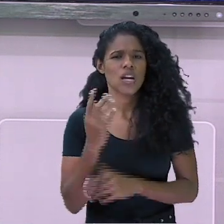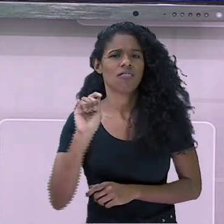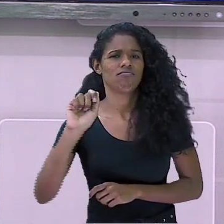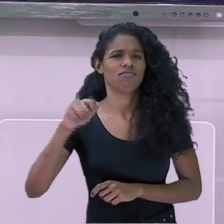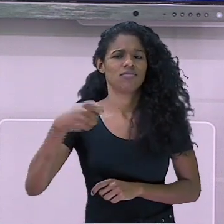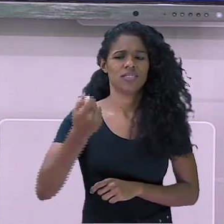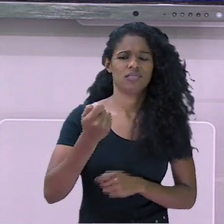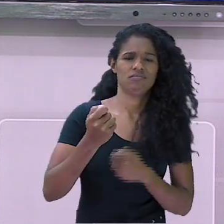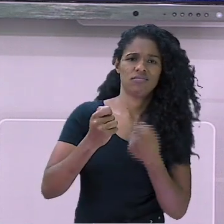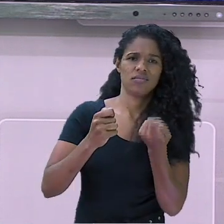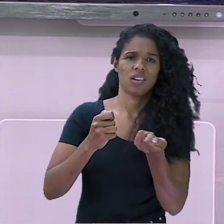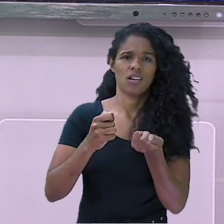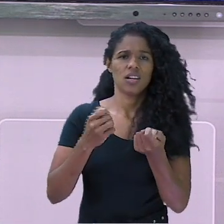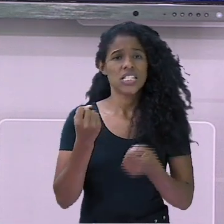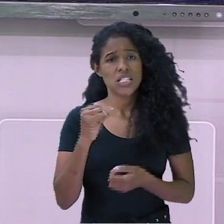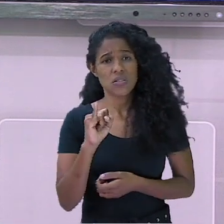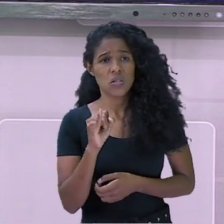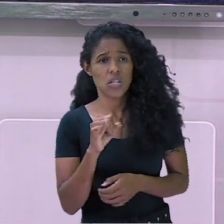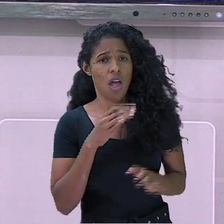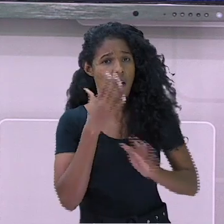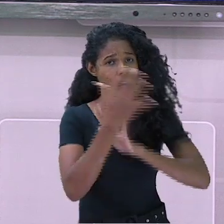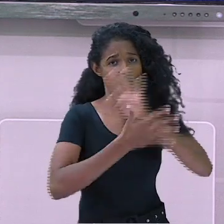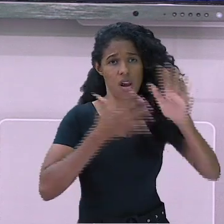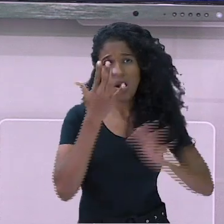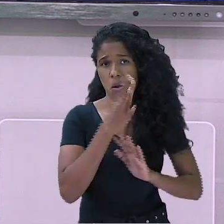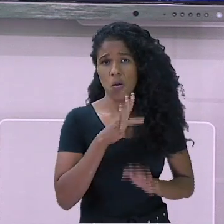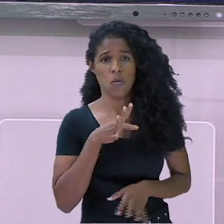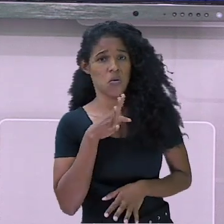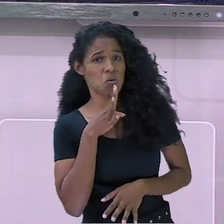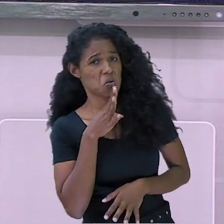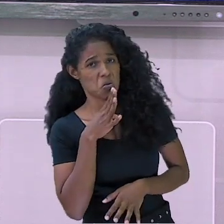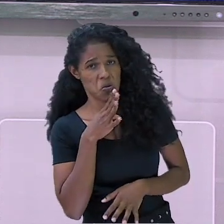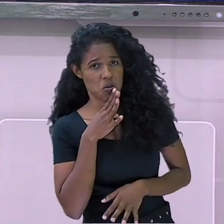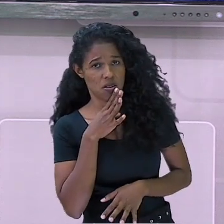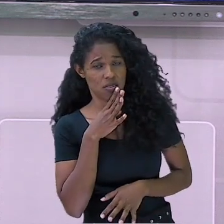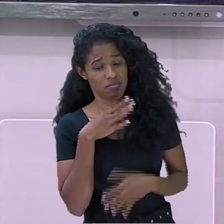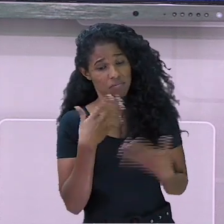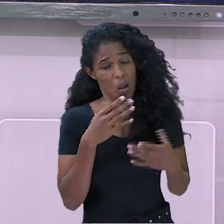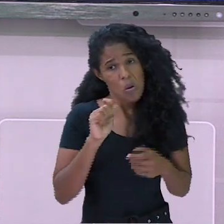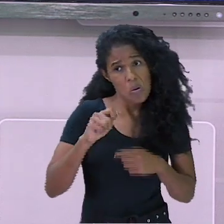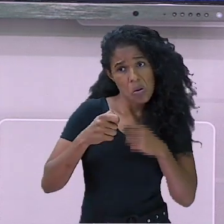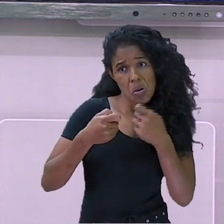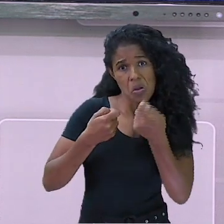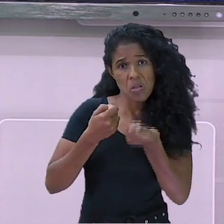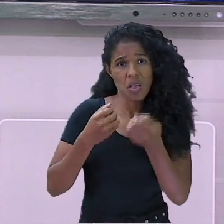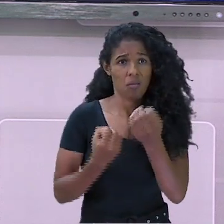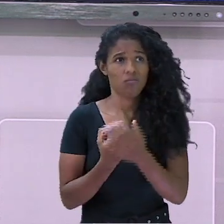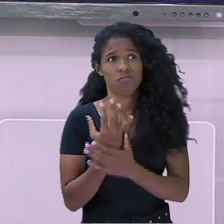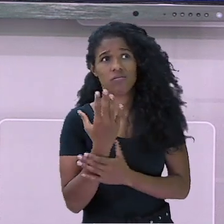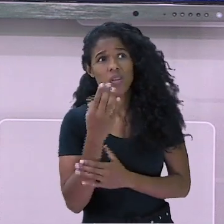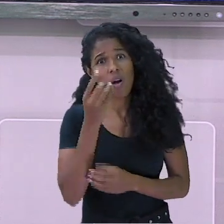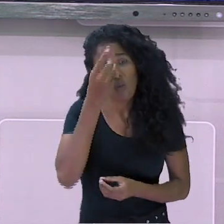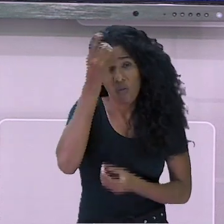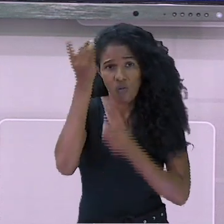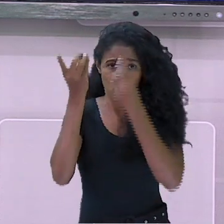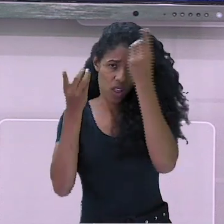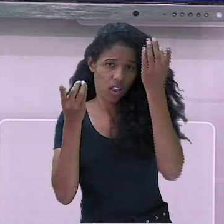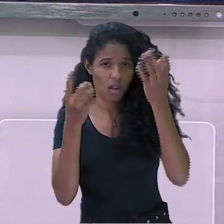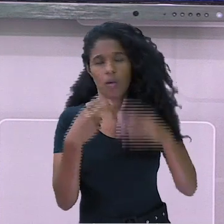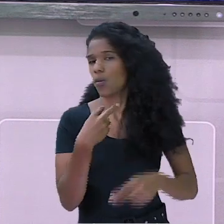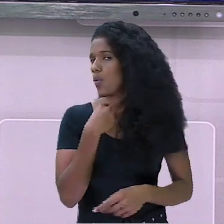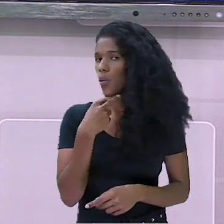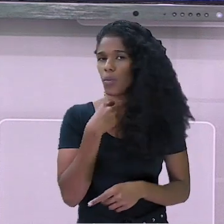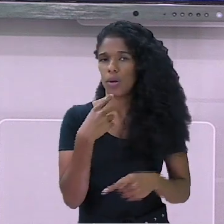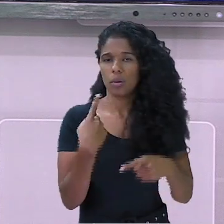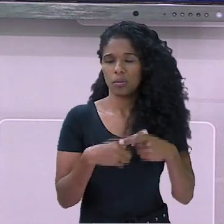se você não conhece a língua brasileira de sinais, a libras, pois pode ser confuso para o